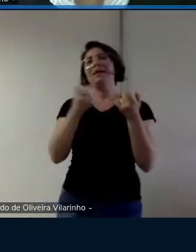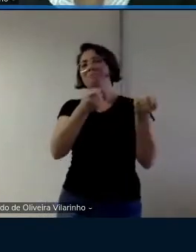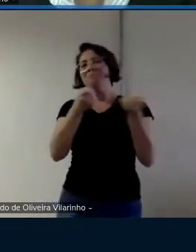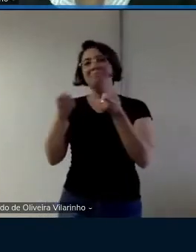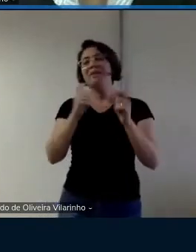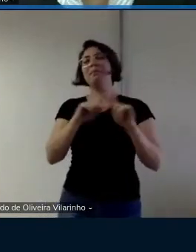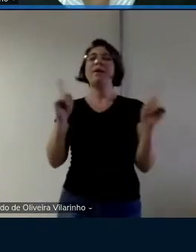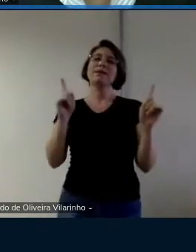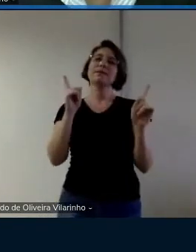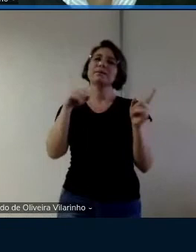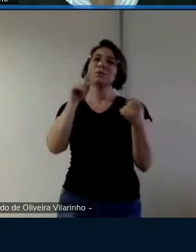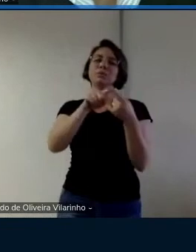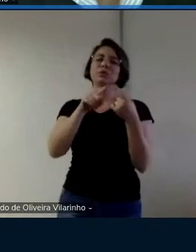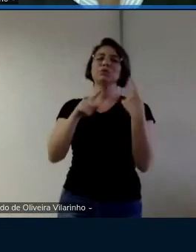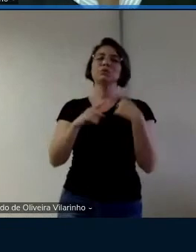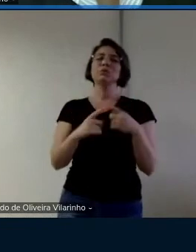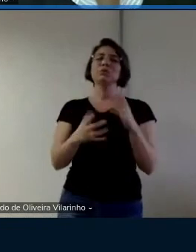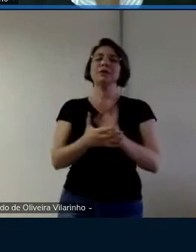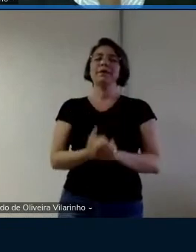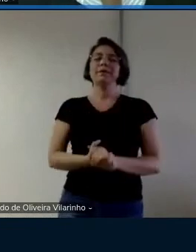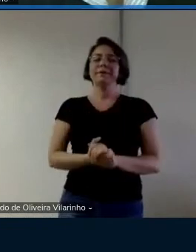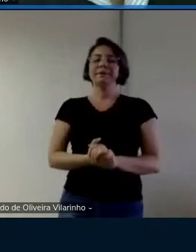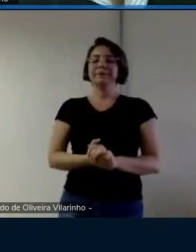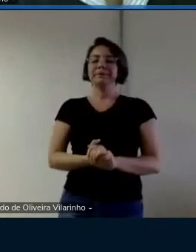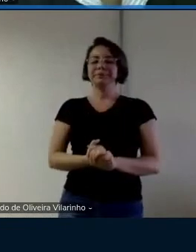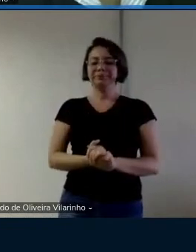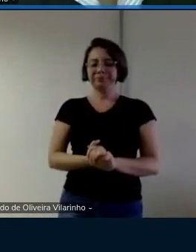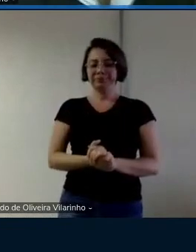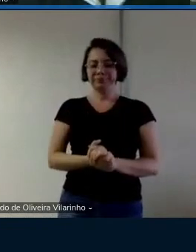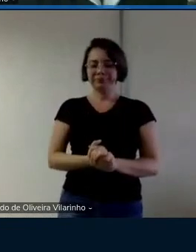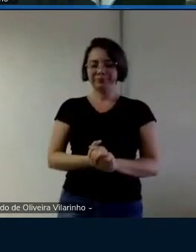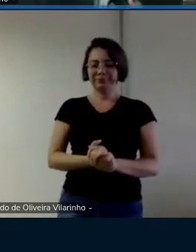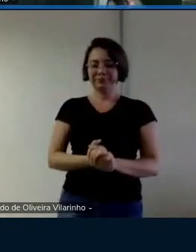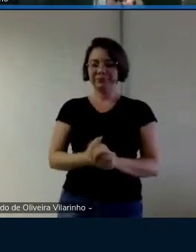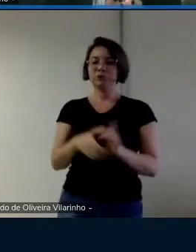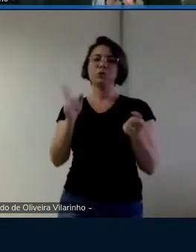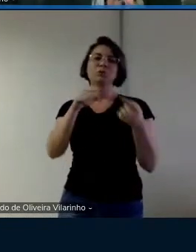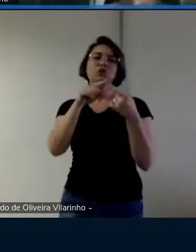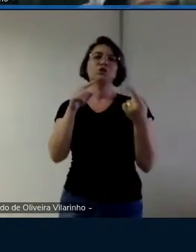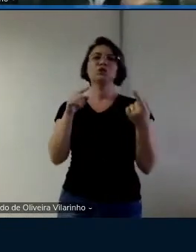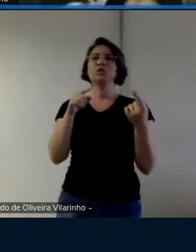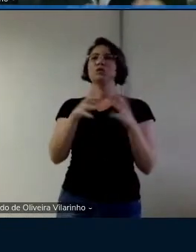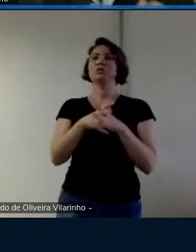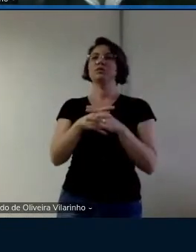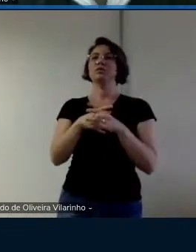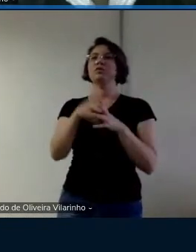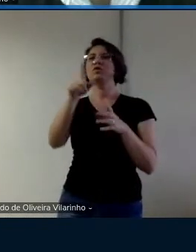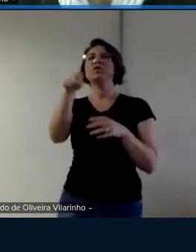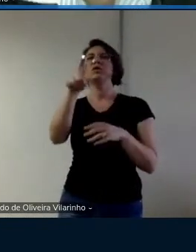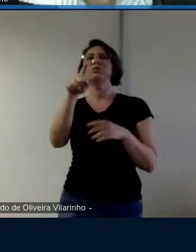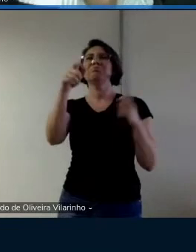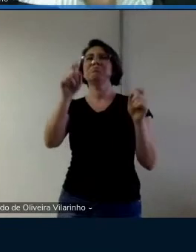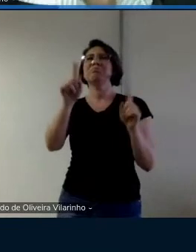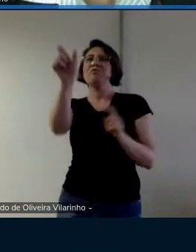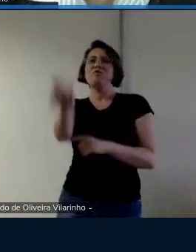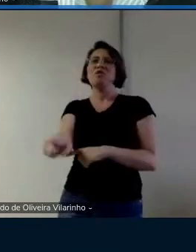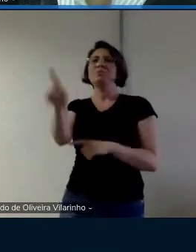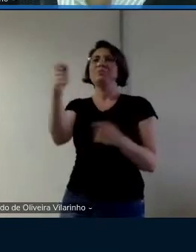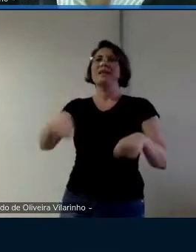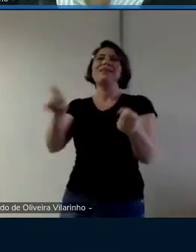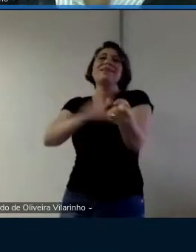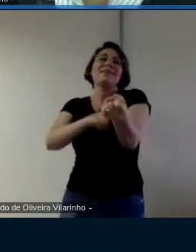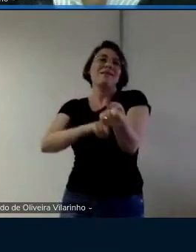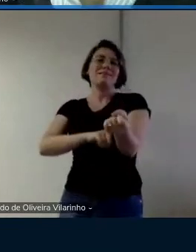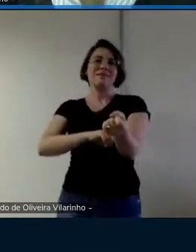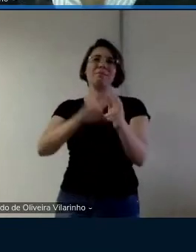é porque era mesmo assim com o objetivo de não te deixar assim tão tão tensa